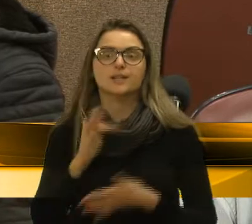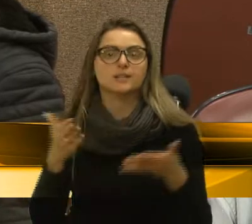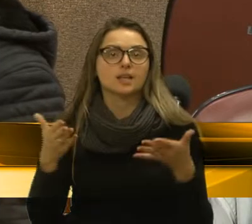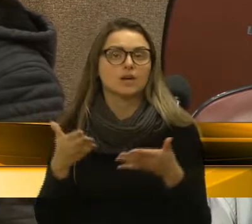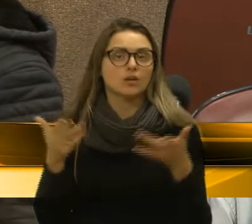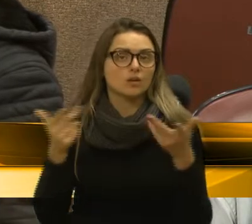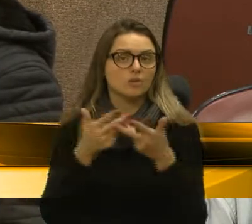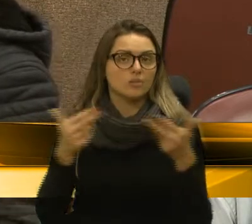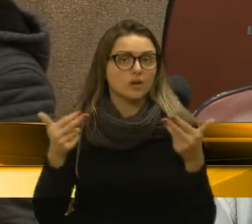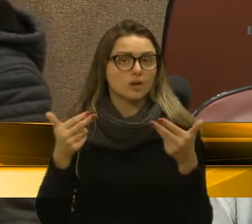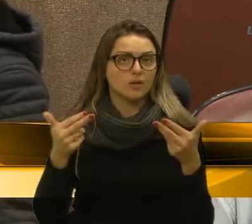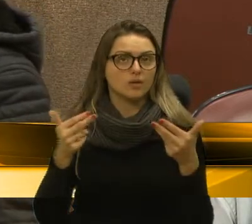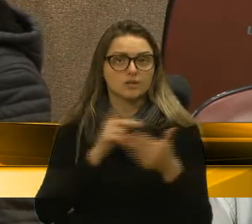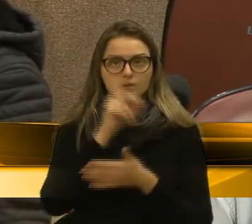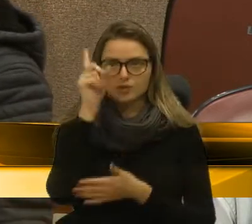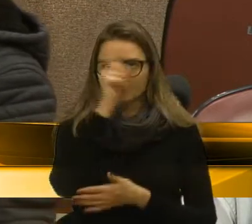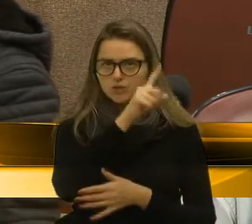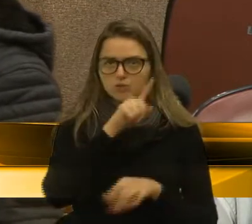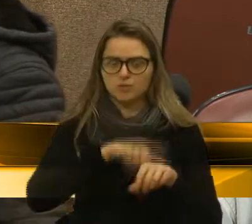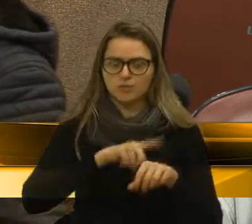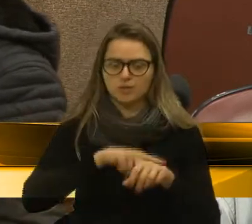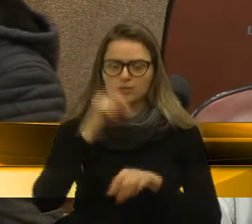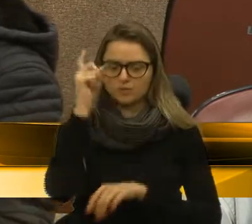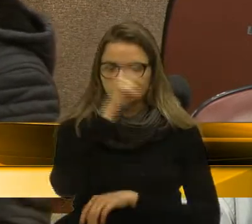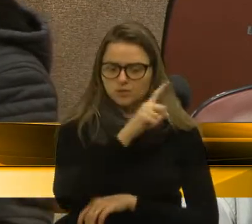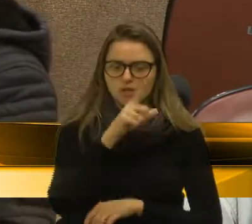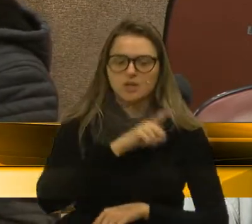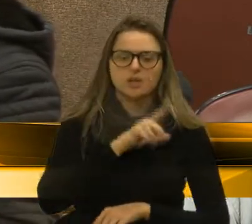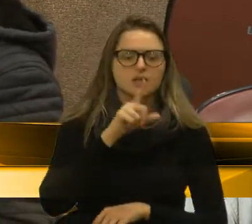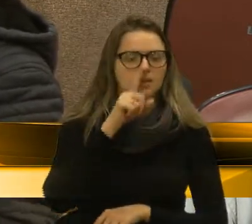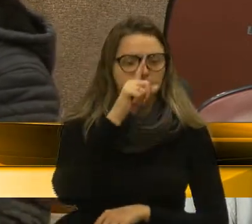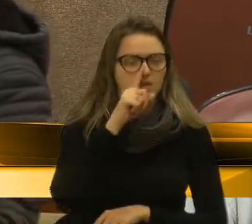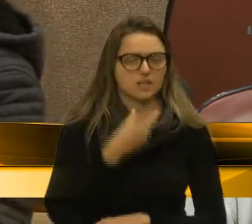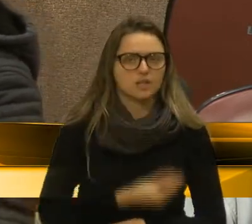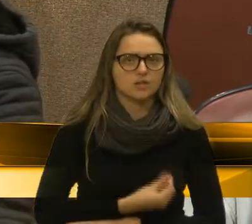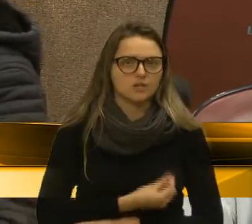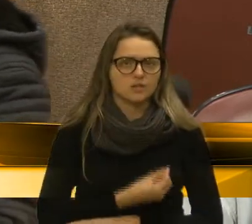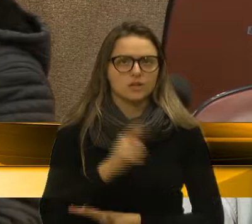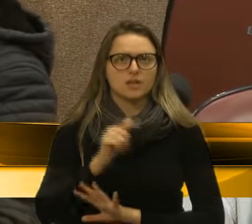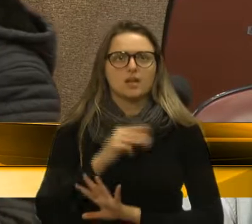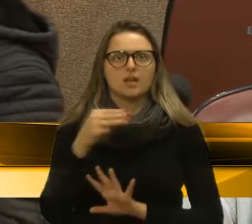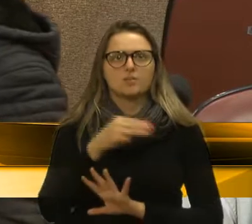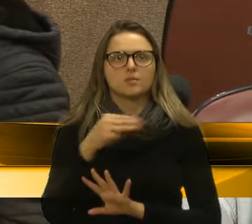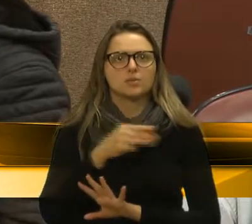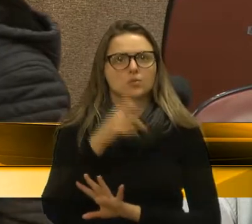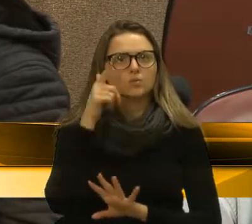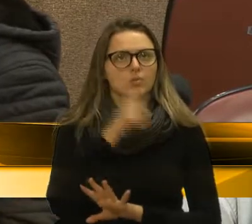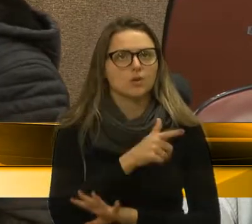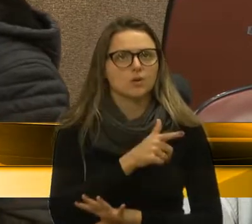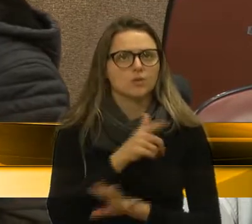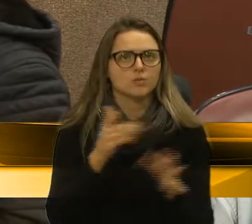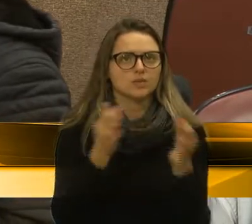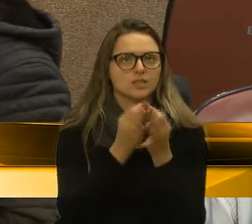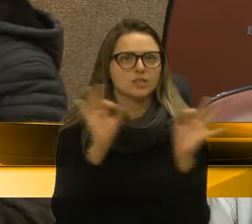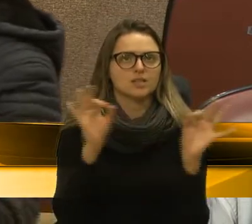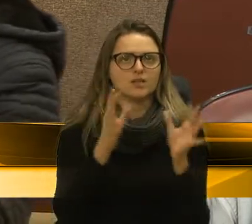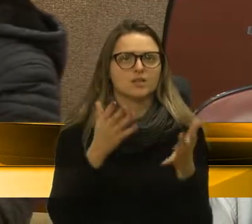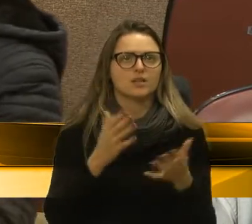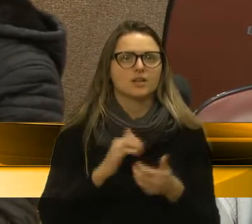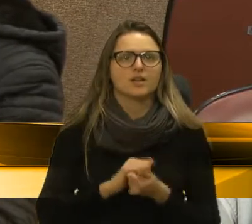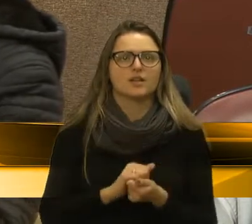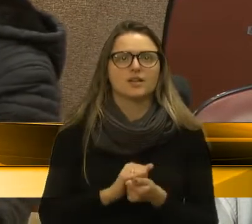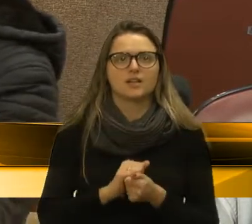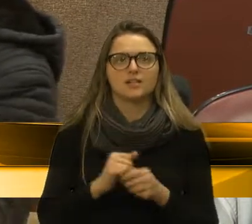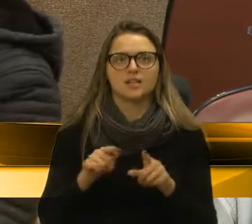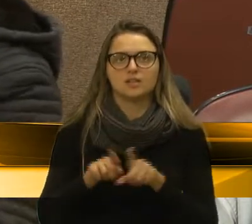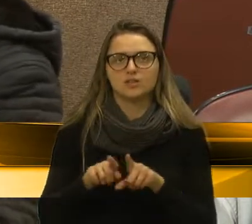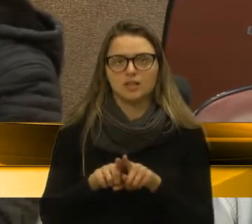difícil, que ali está correndo risco, que ali é minutos para poder ter esse respaldo